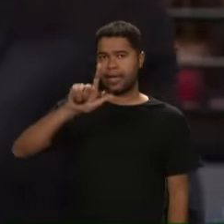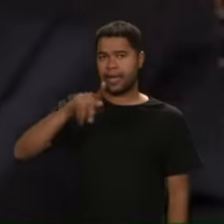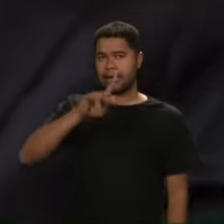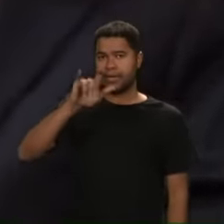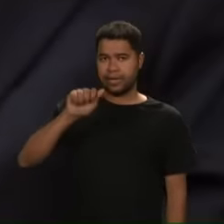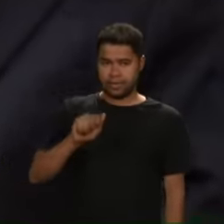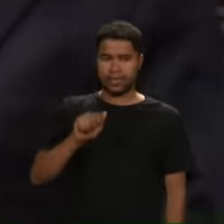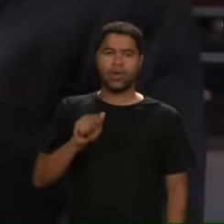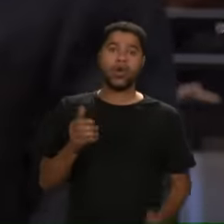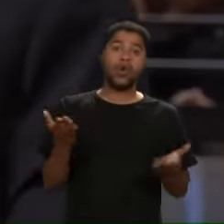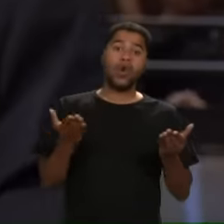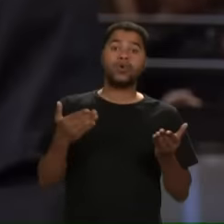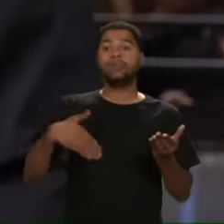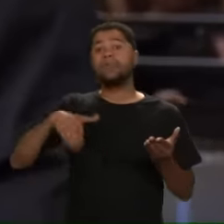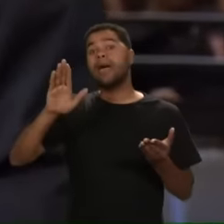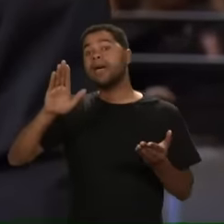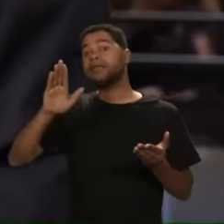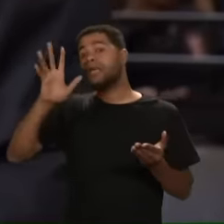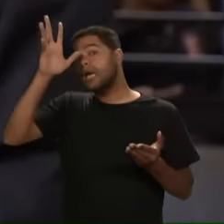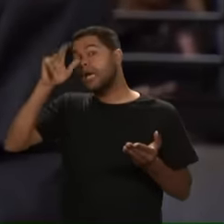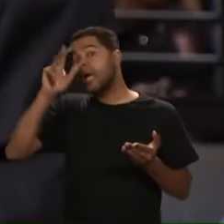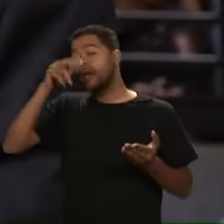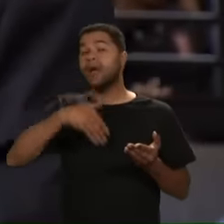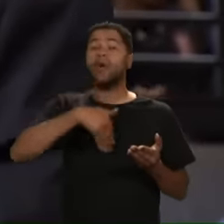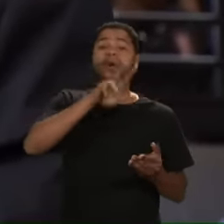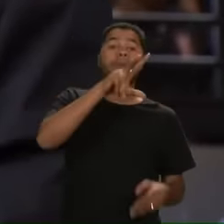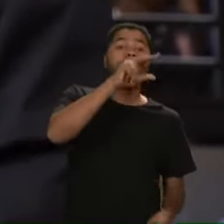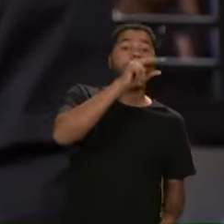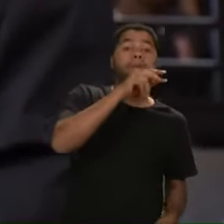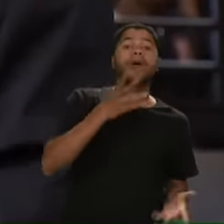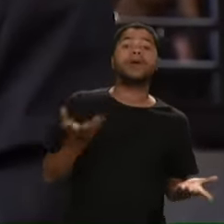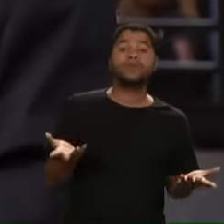Existe hoje Mais galinhas Ou mais pato